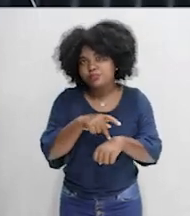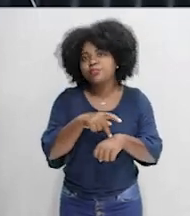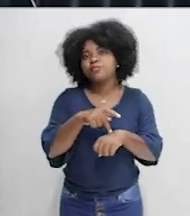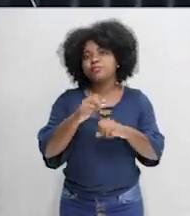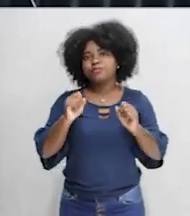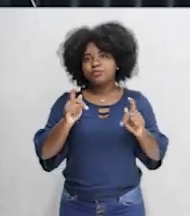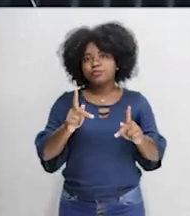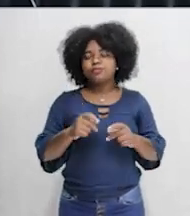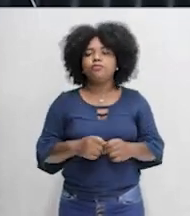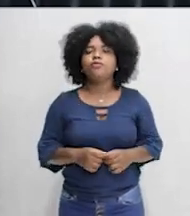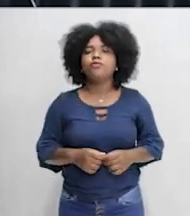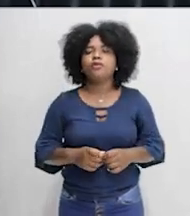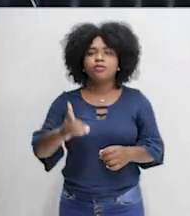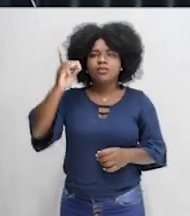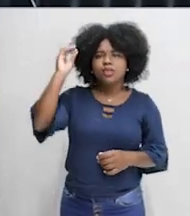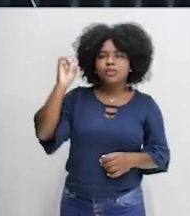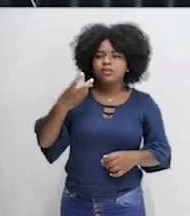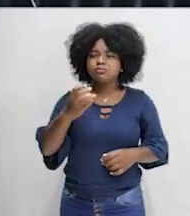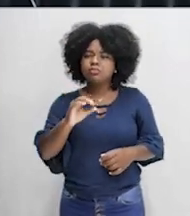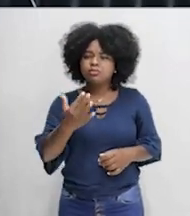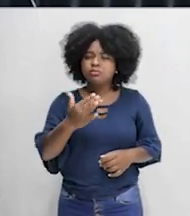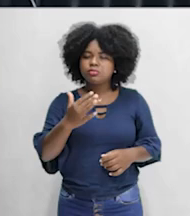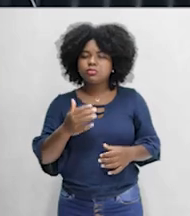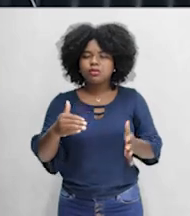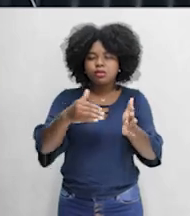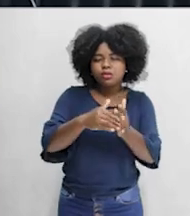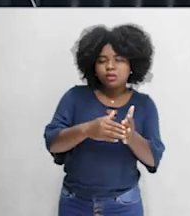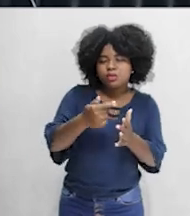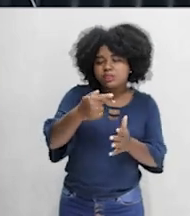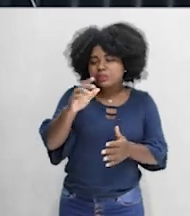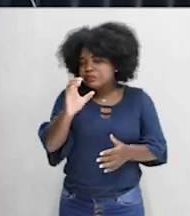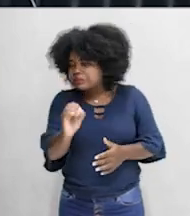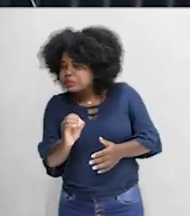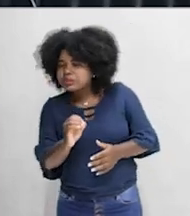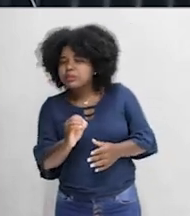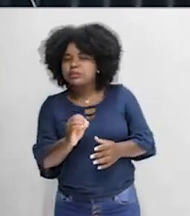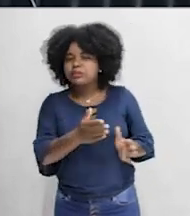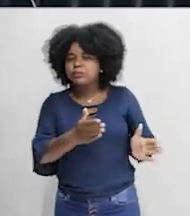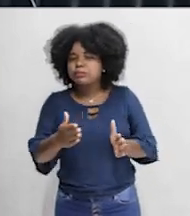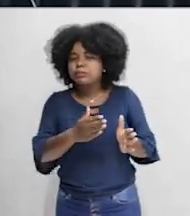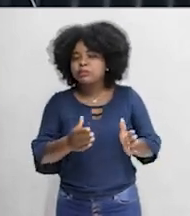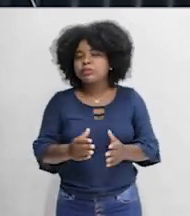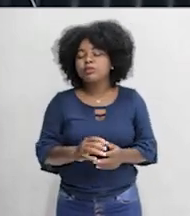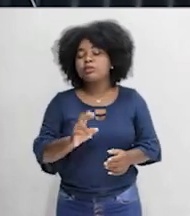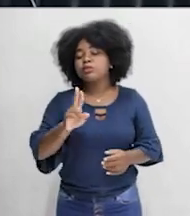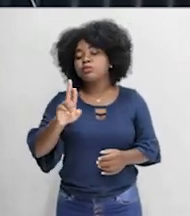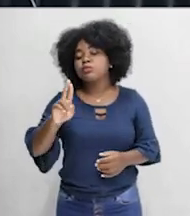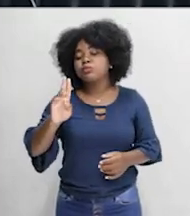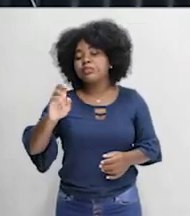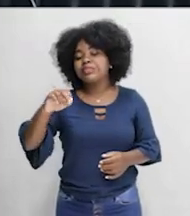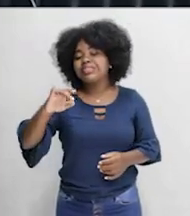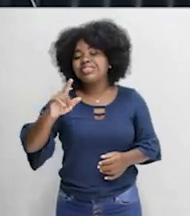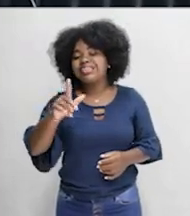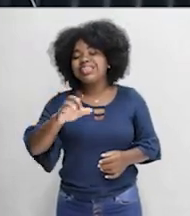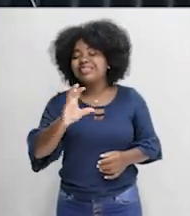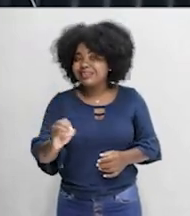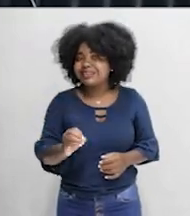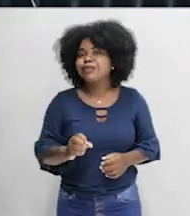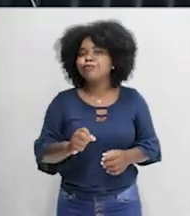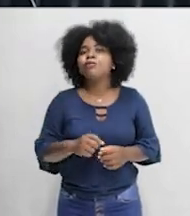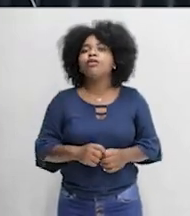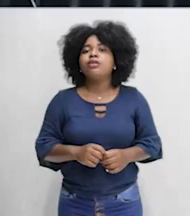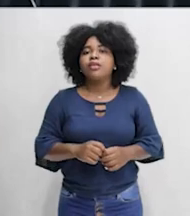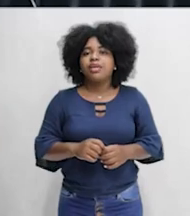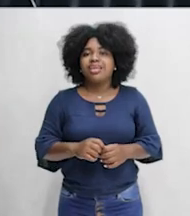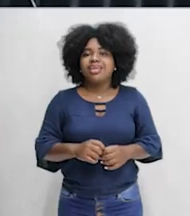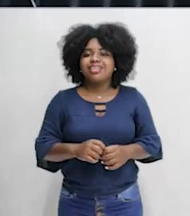década de 30 até a década de 70, quando o nosso processo de industrialização e urbanização se mesmo estoura, Vai começar a acontecer em